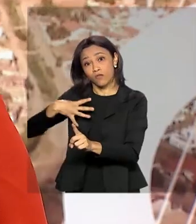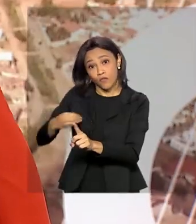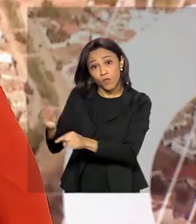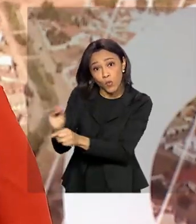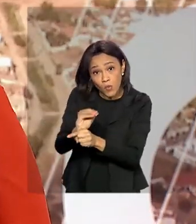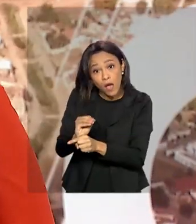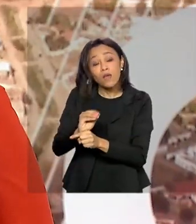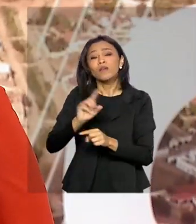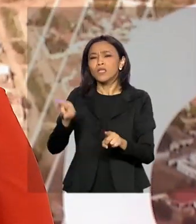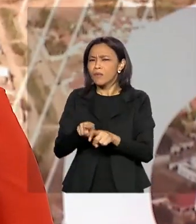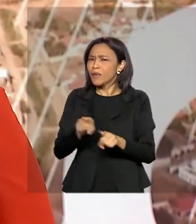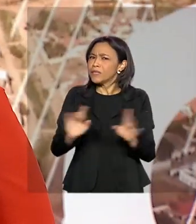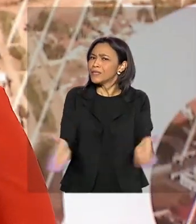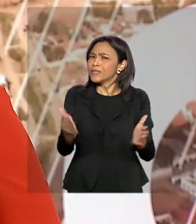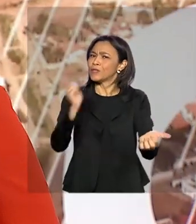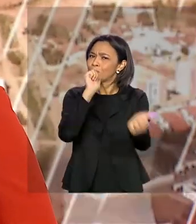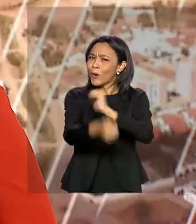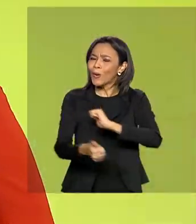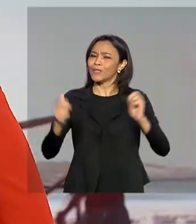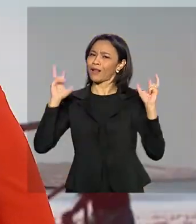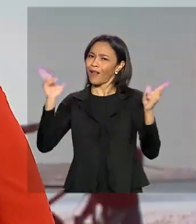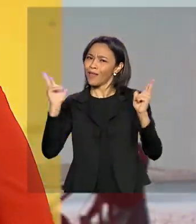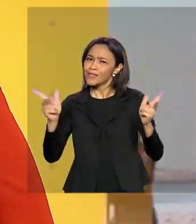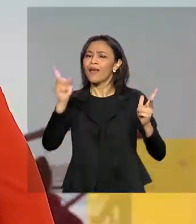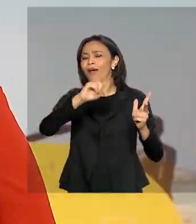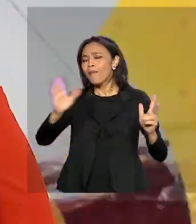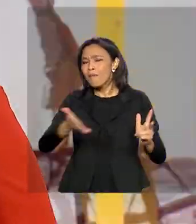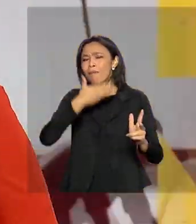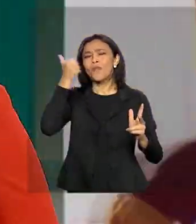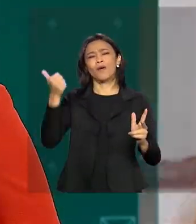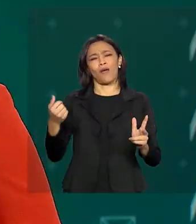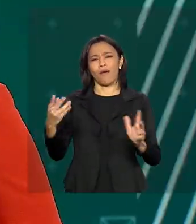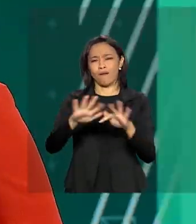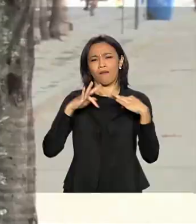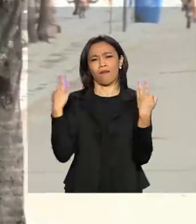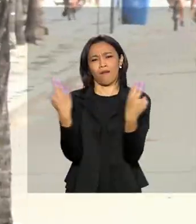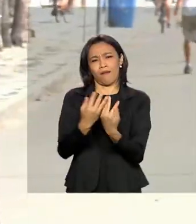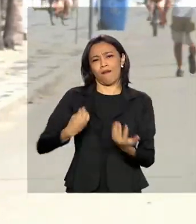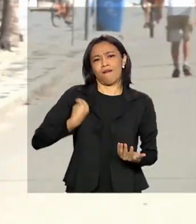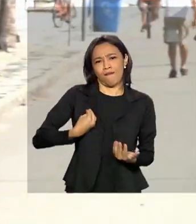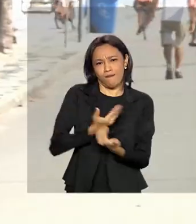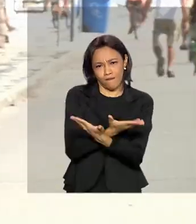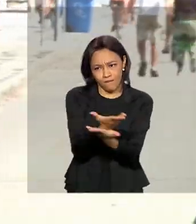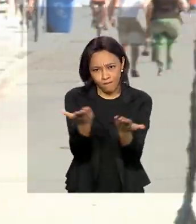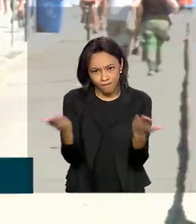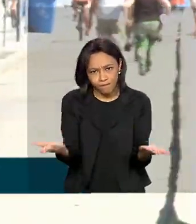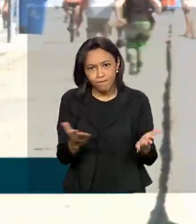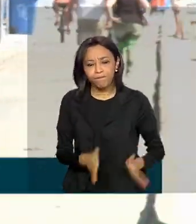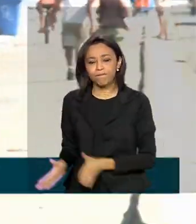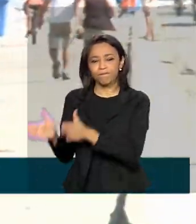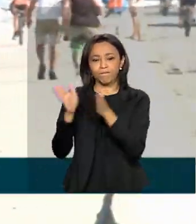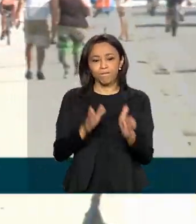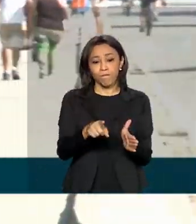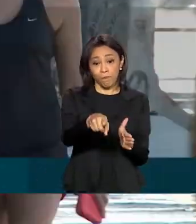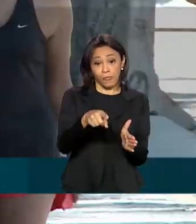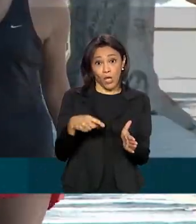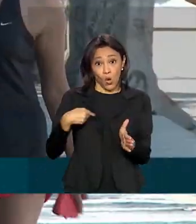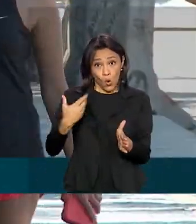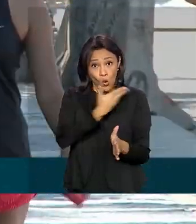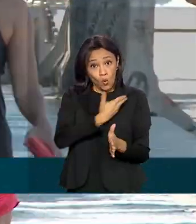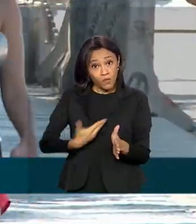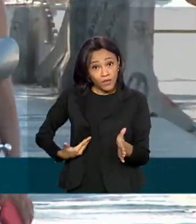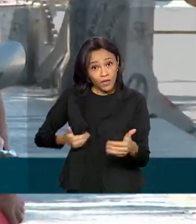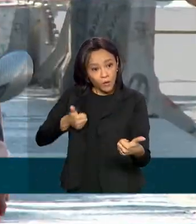objetivo é melhorar as condições das famílias brasileiras. O poder público mais próximo do